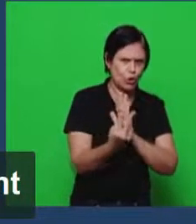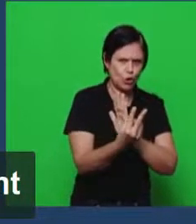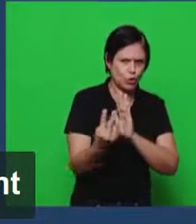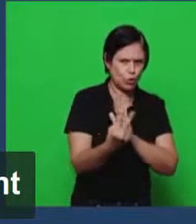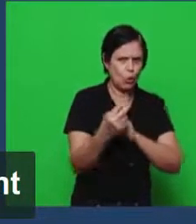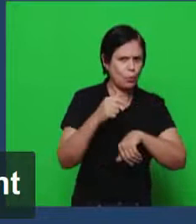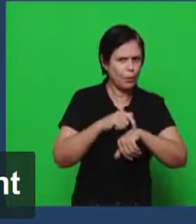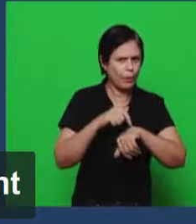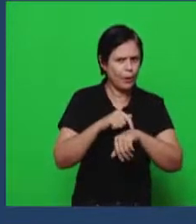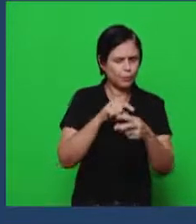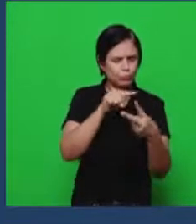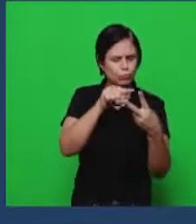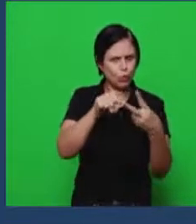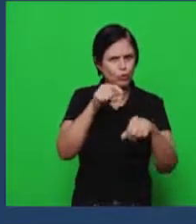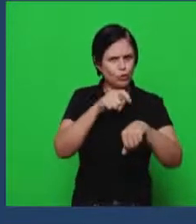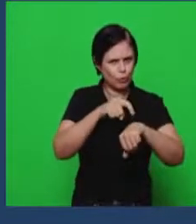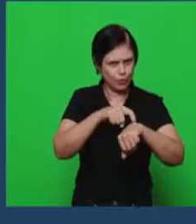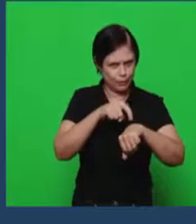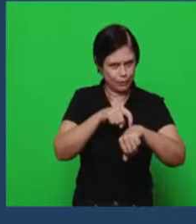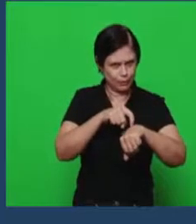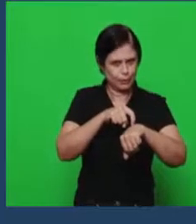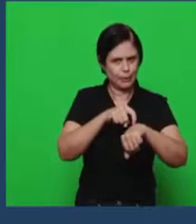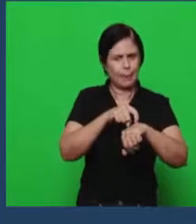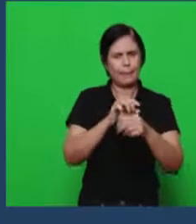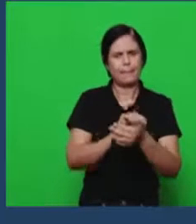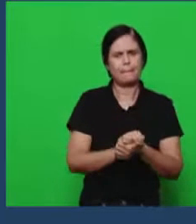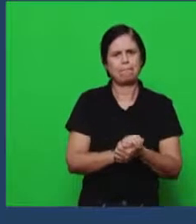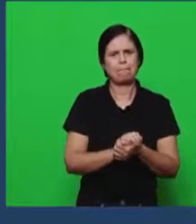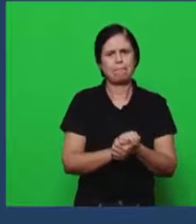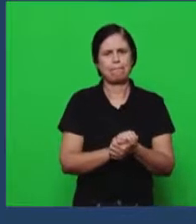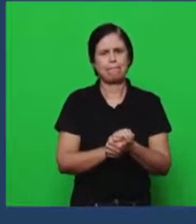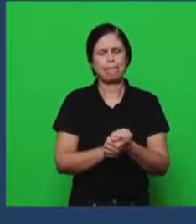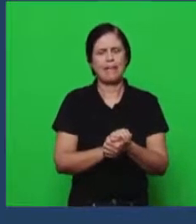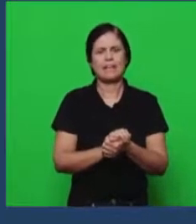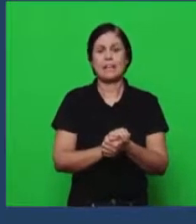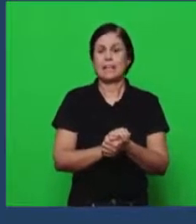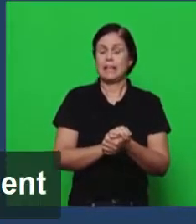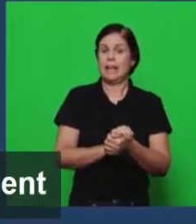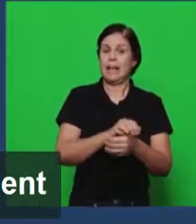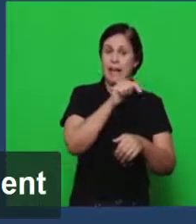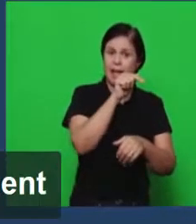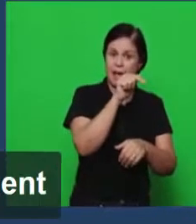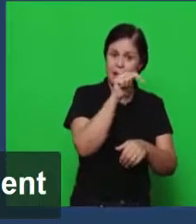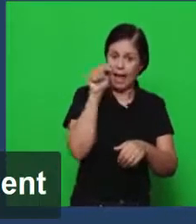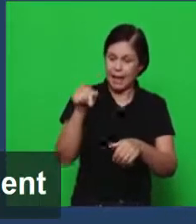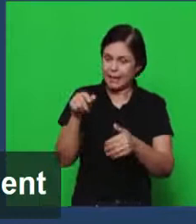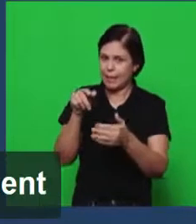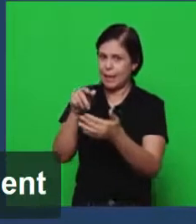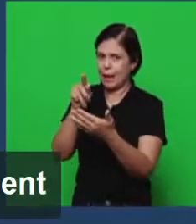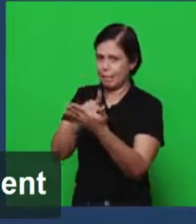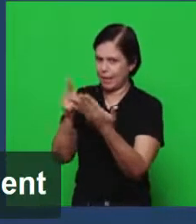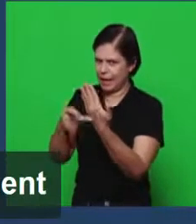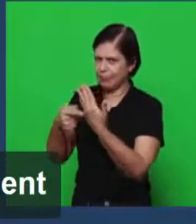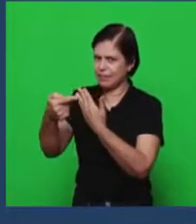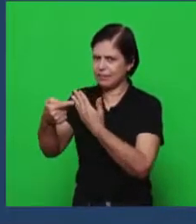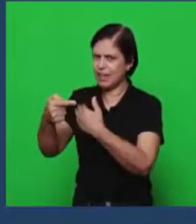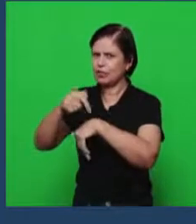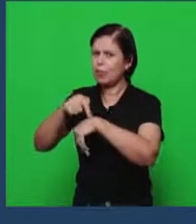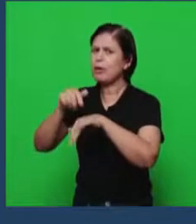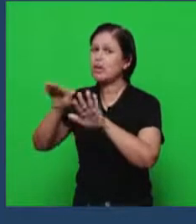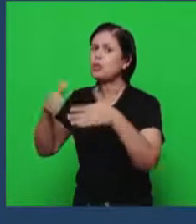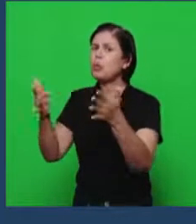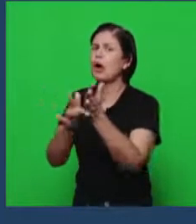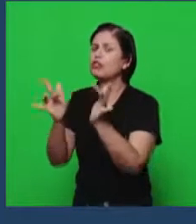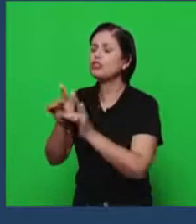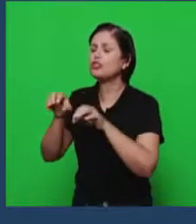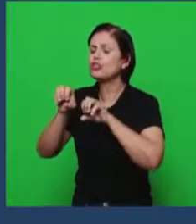dois momentos. O momento em que ele ditou, ali, proferiu as parábolas do capítulo 3 de Mateus, e o momento em que ele